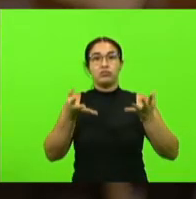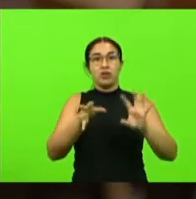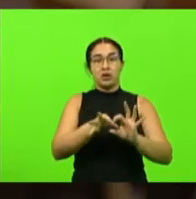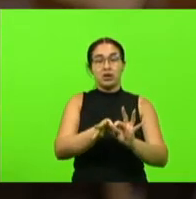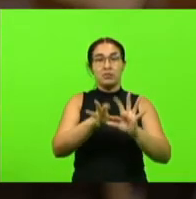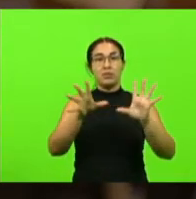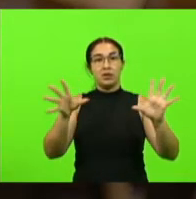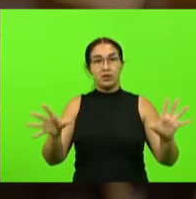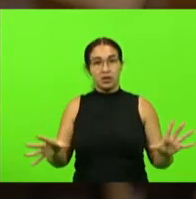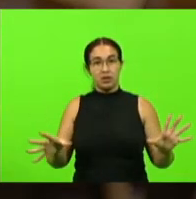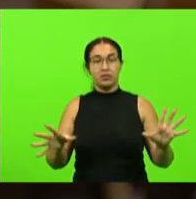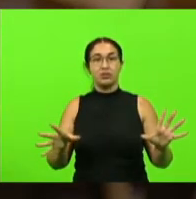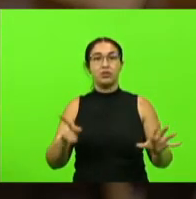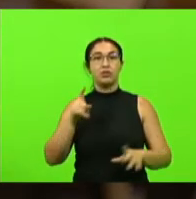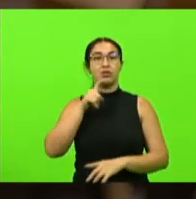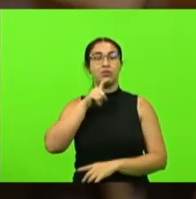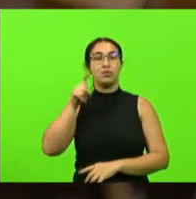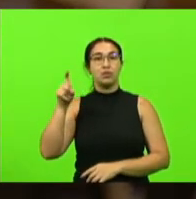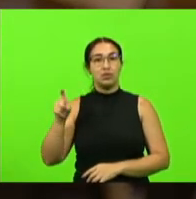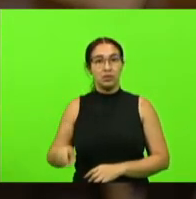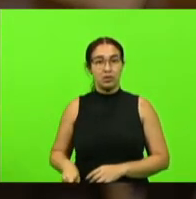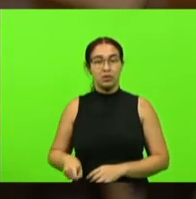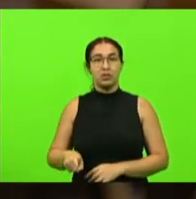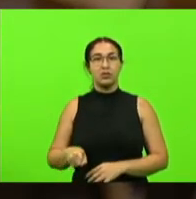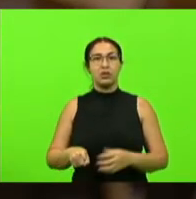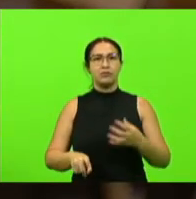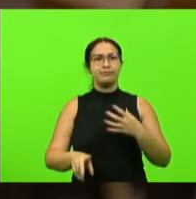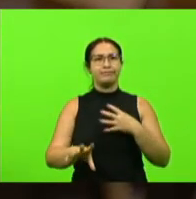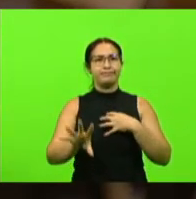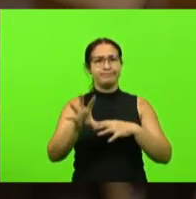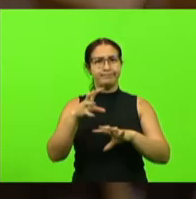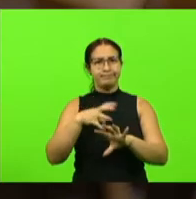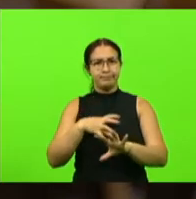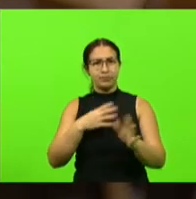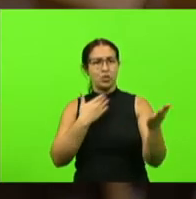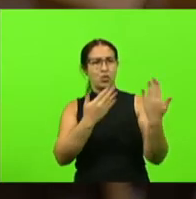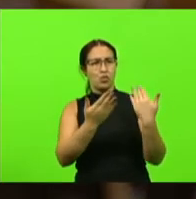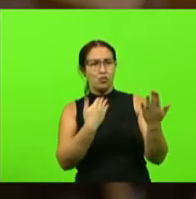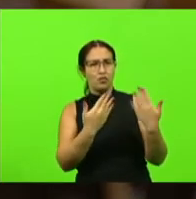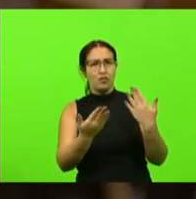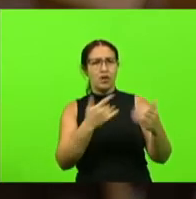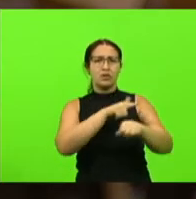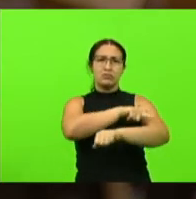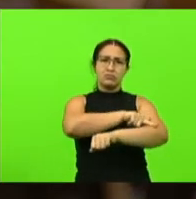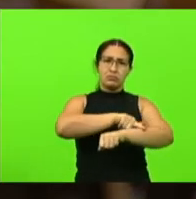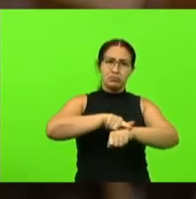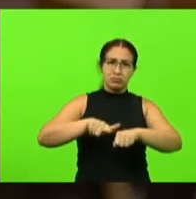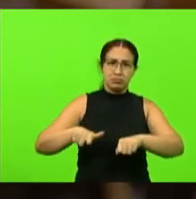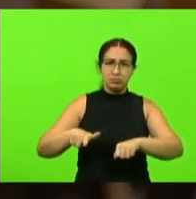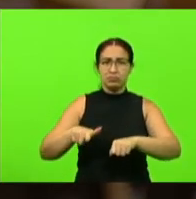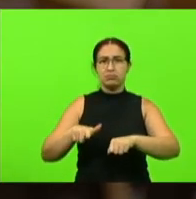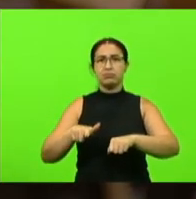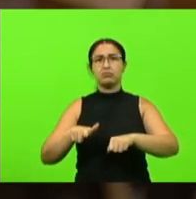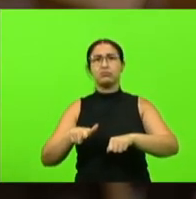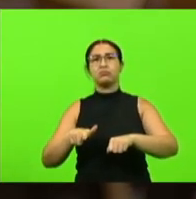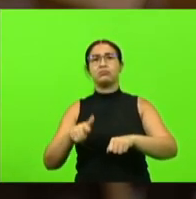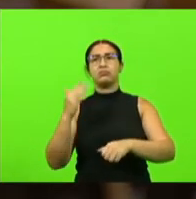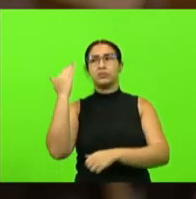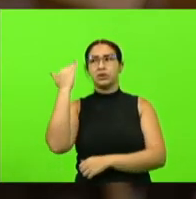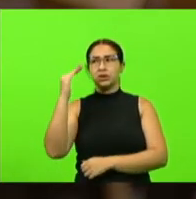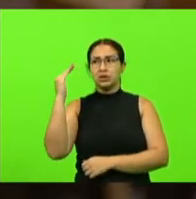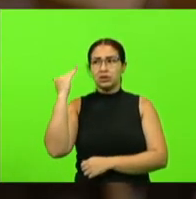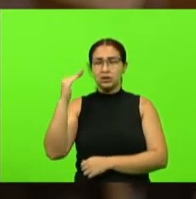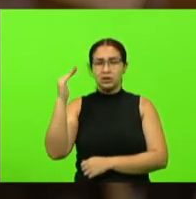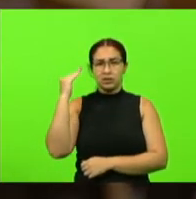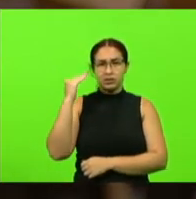salve o bom senso entre os homens salve o entendimento entre as